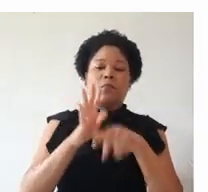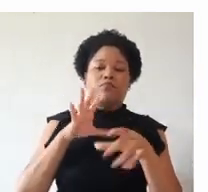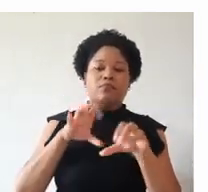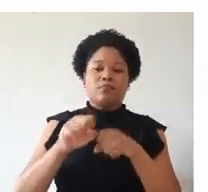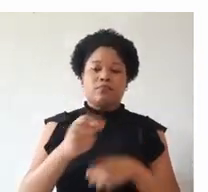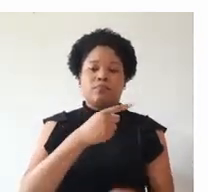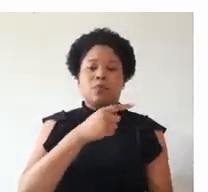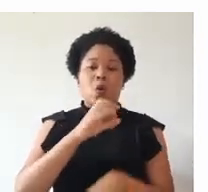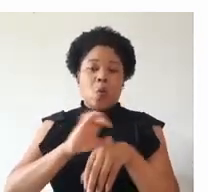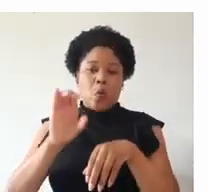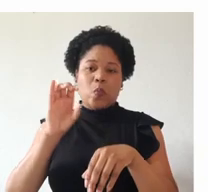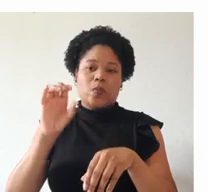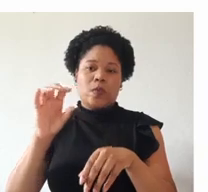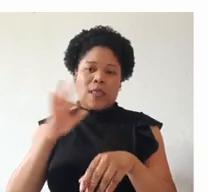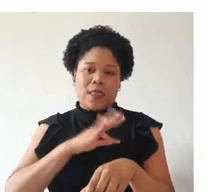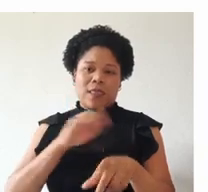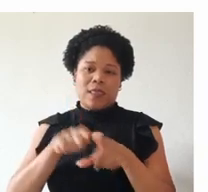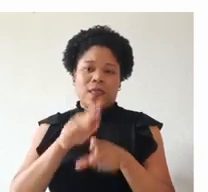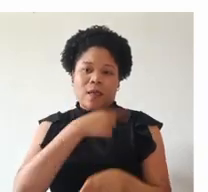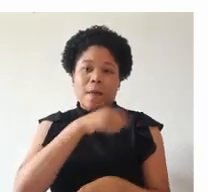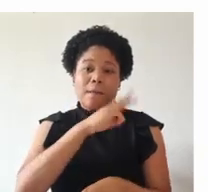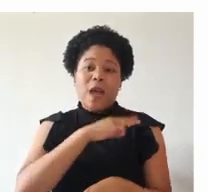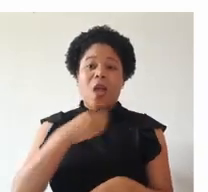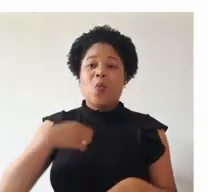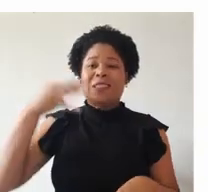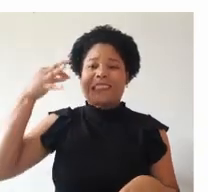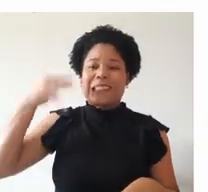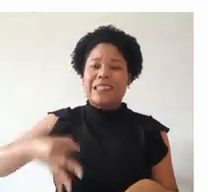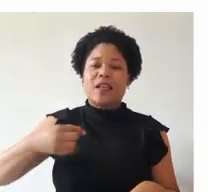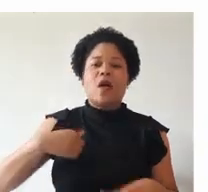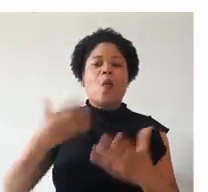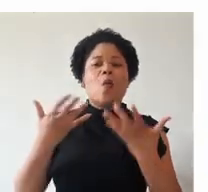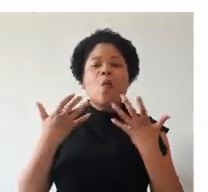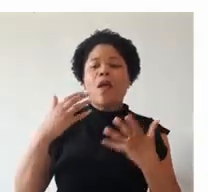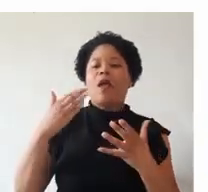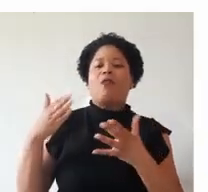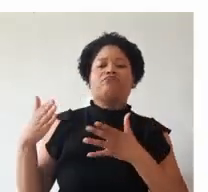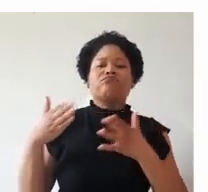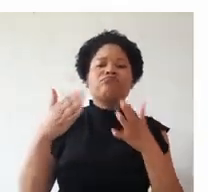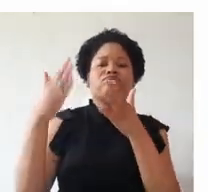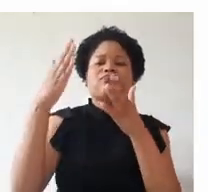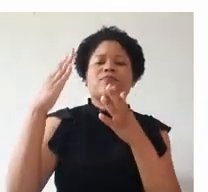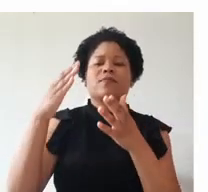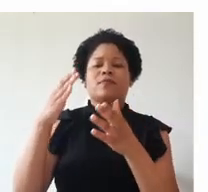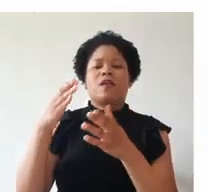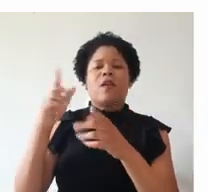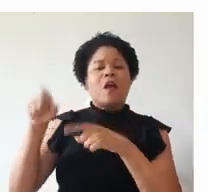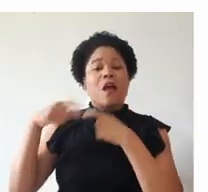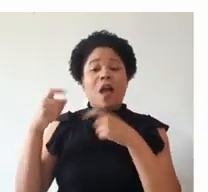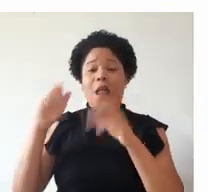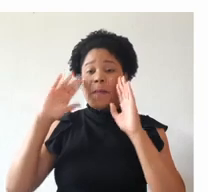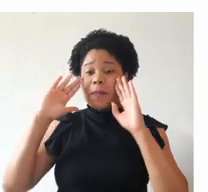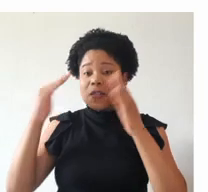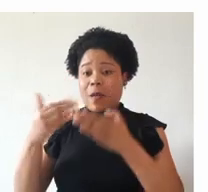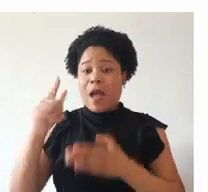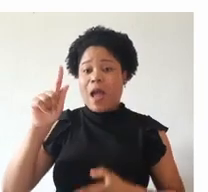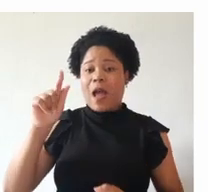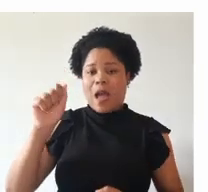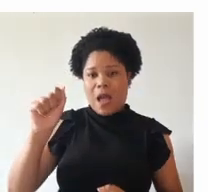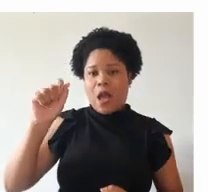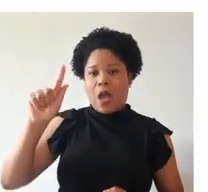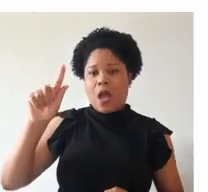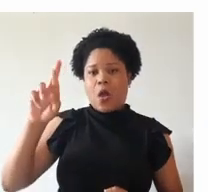concluir o curso técnico e o ensino médio, que eu tive certeza que eu gostaria de seguir a área de agrárias, especificamente